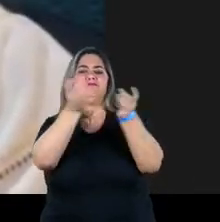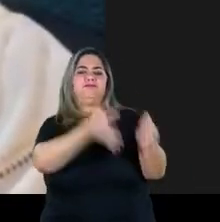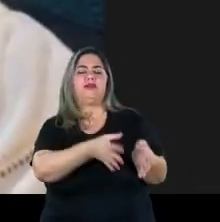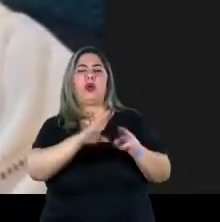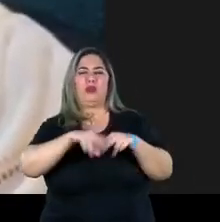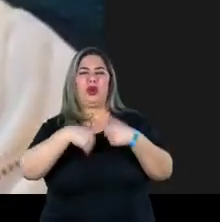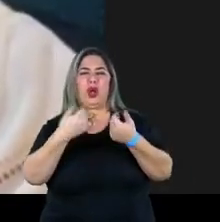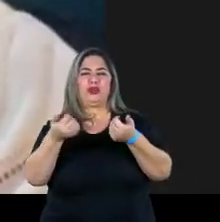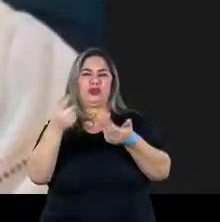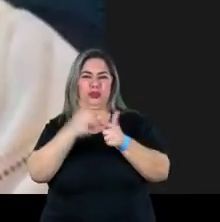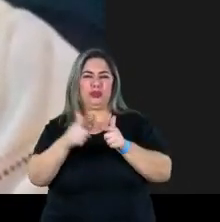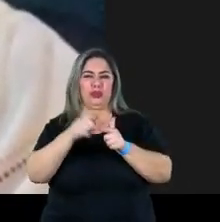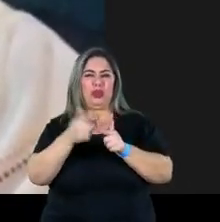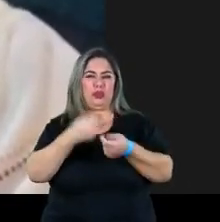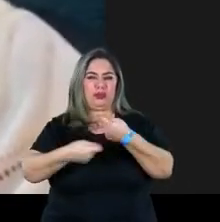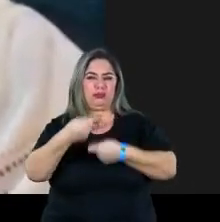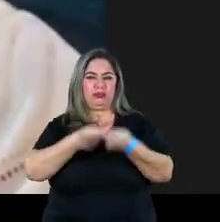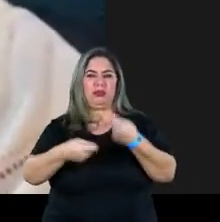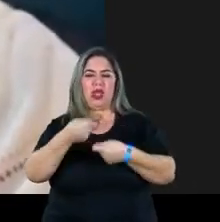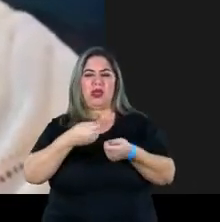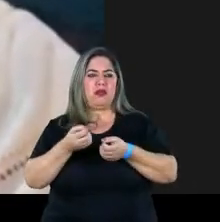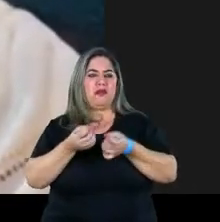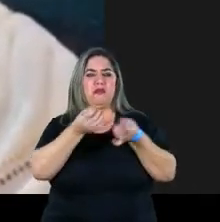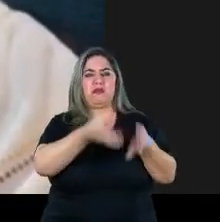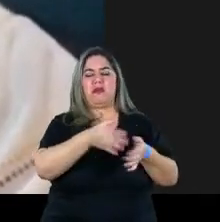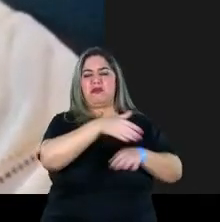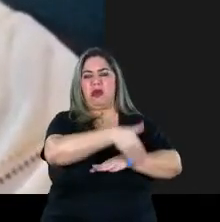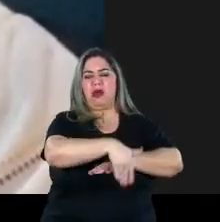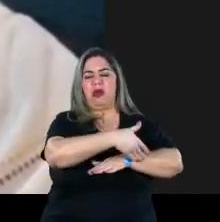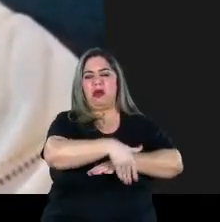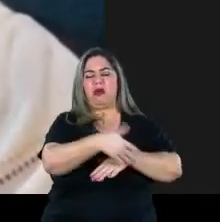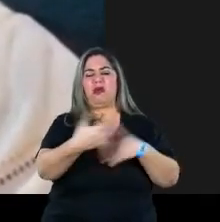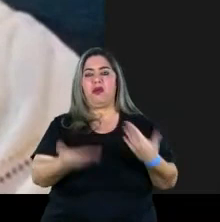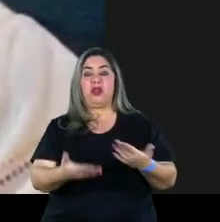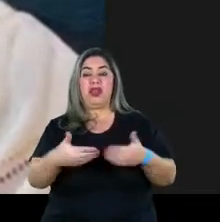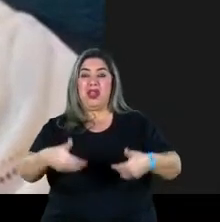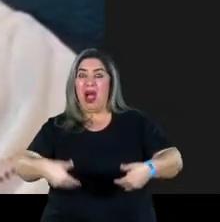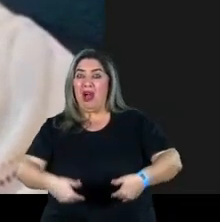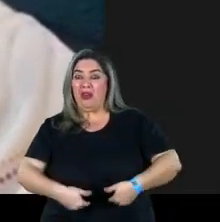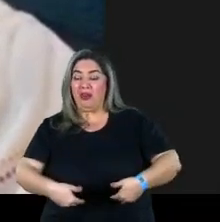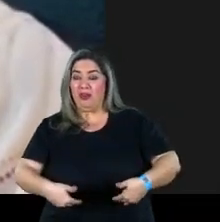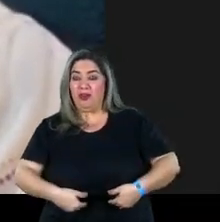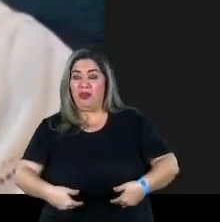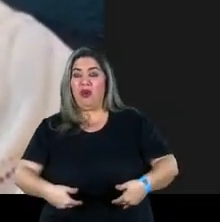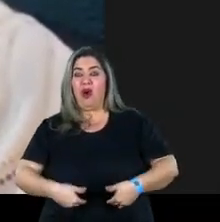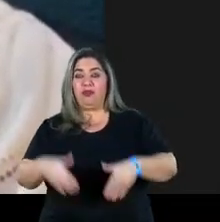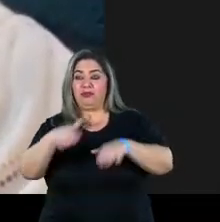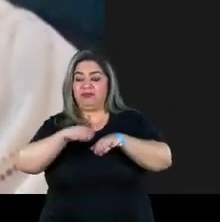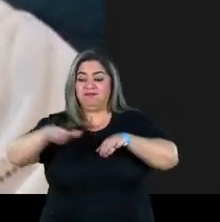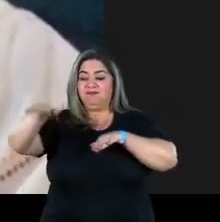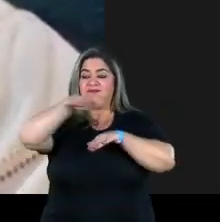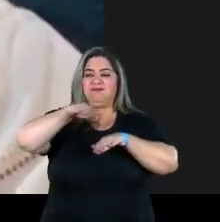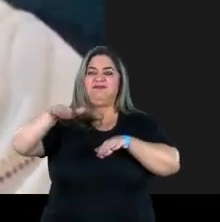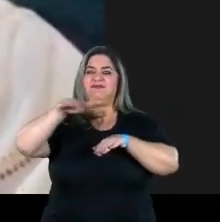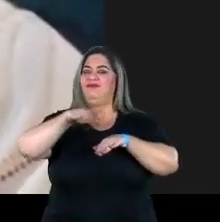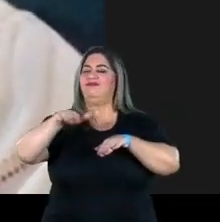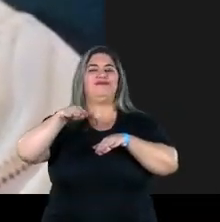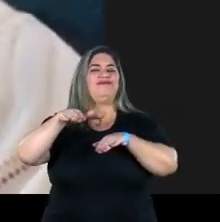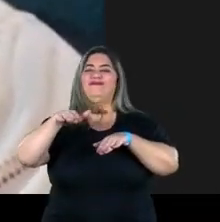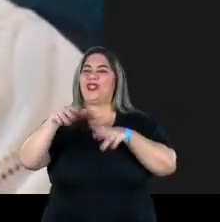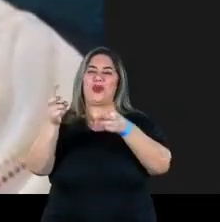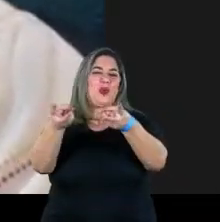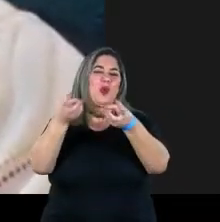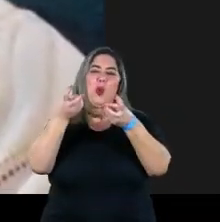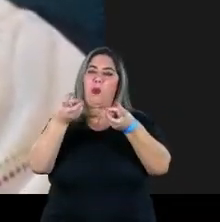crise econômica e vão para as fileiras da fome. E aí a fome, eu acho que as nossas elites ainda não tiveram notão